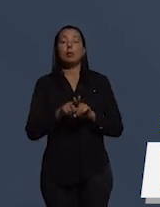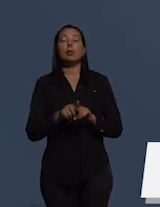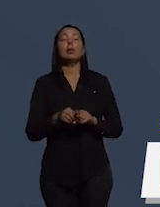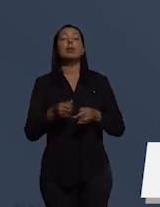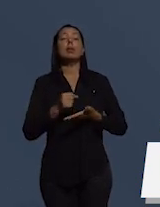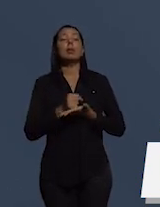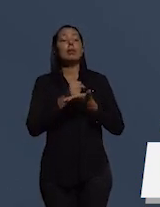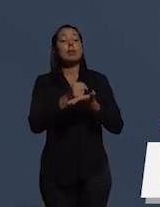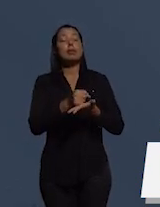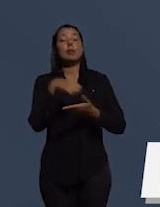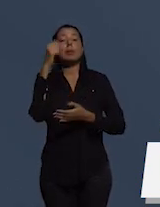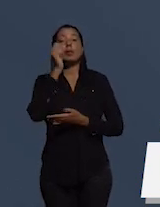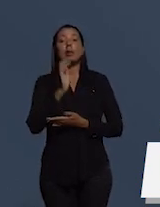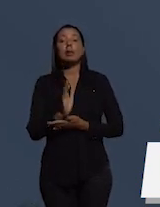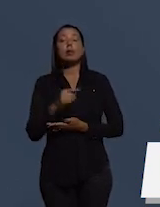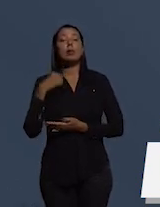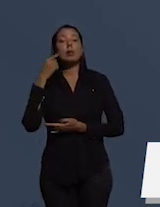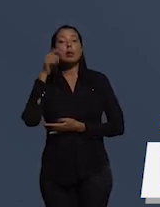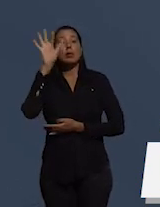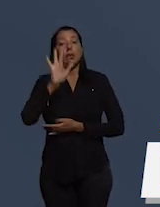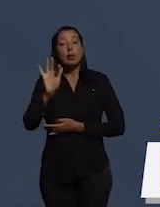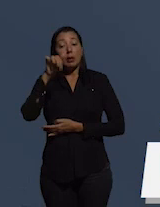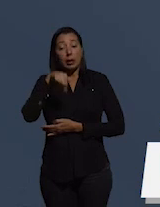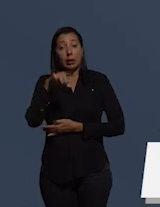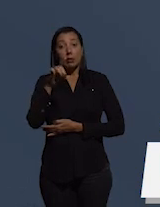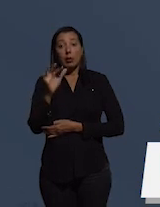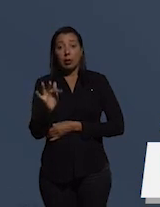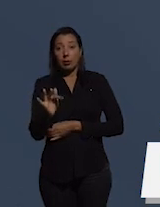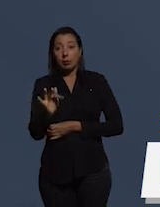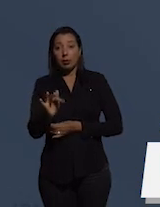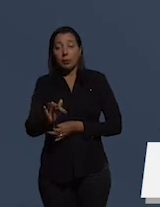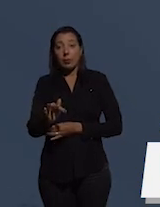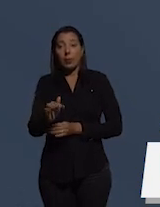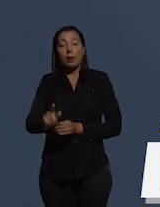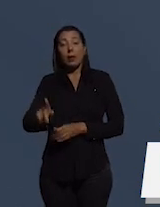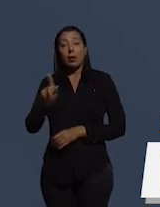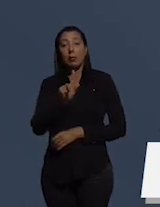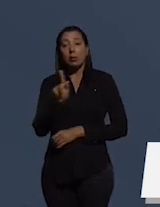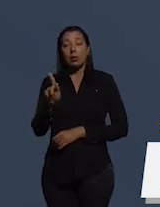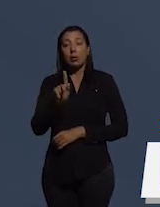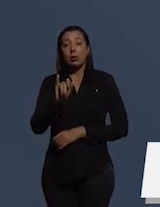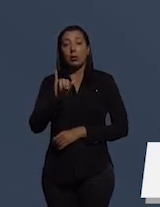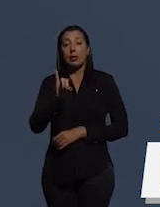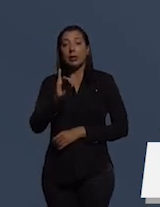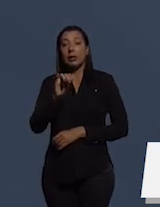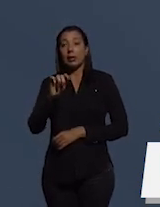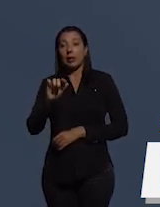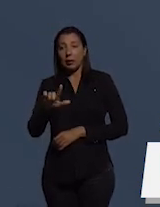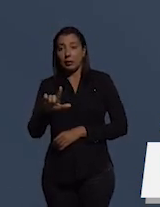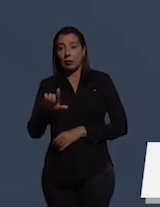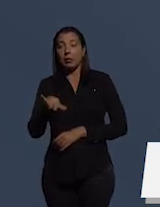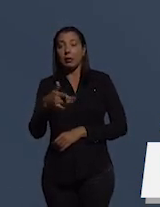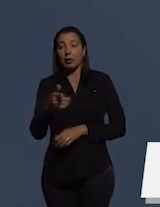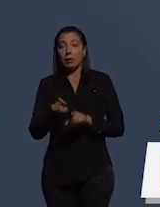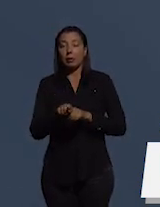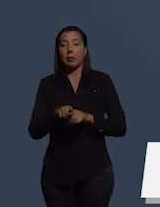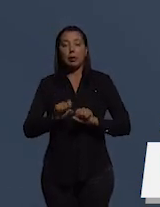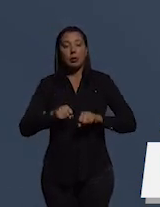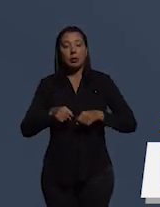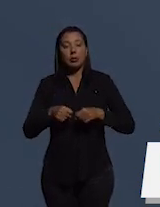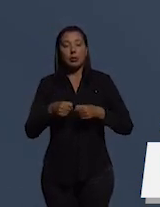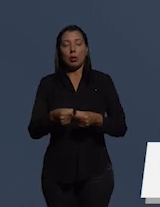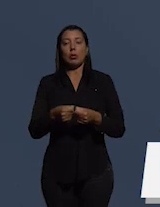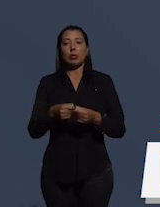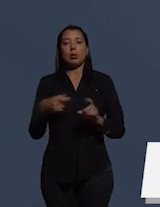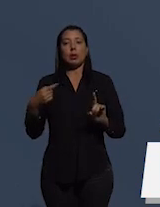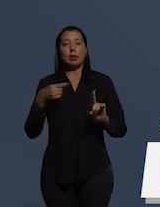coordenada pelo deputado federal aqui do DF, professor Israel Batista. E fruto desse esforço em defesa